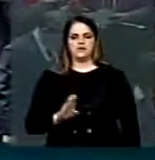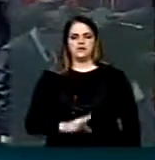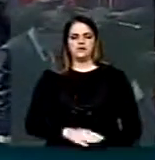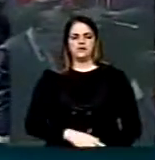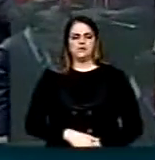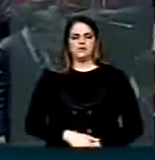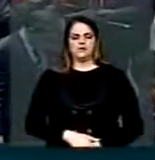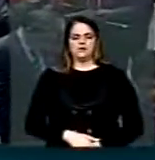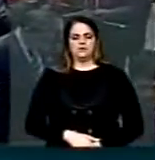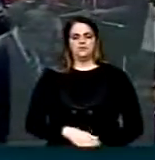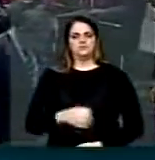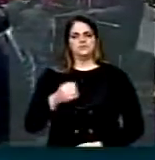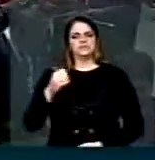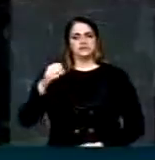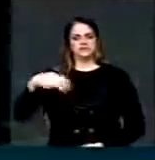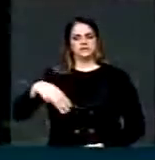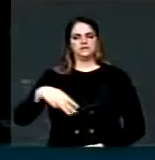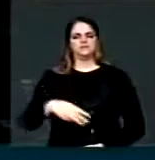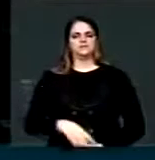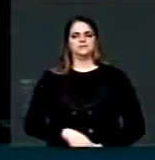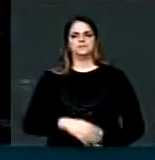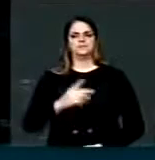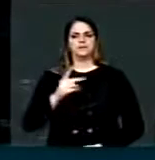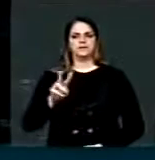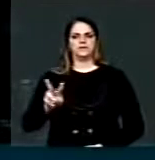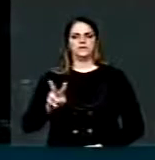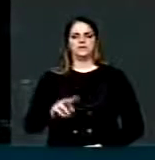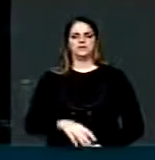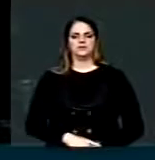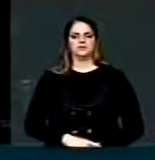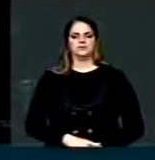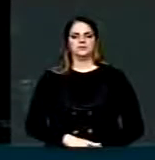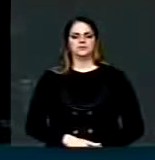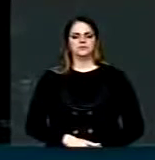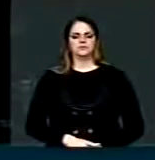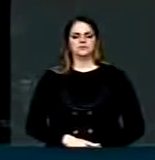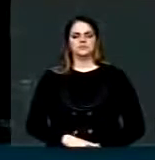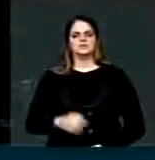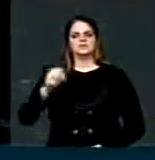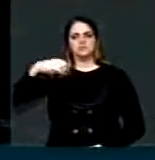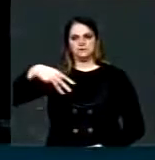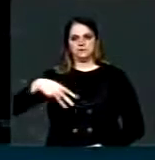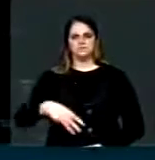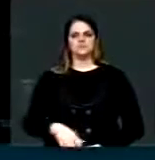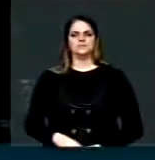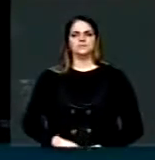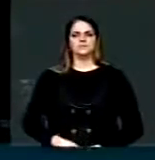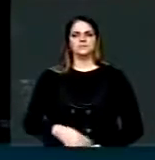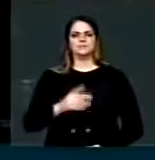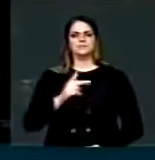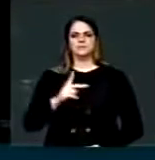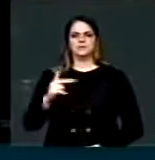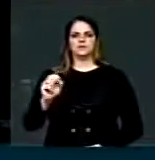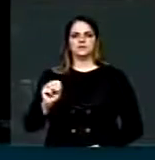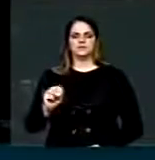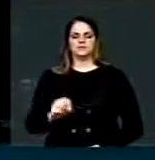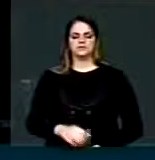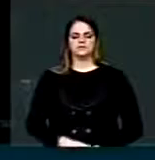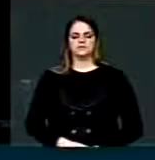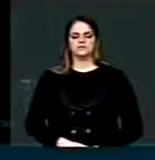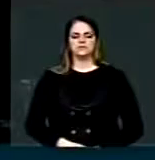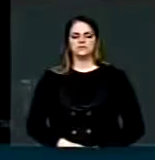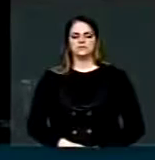outro artigo vetado, será, dentro dessa medida provisória, será analisado em seguida, que é justamente o artigo que autoriza subvenção